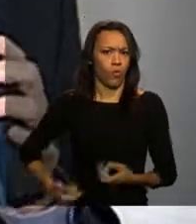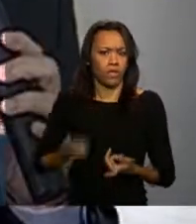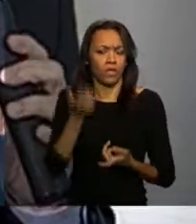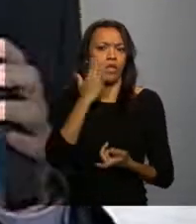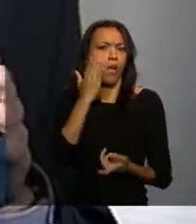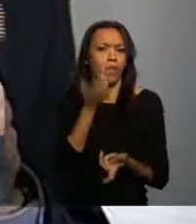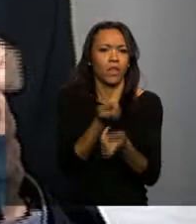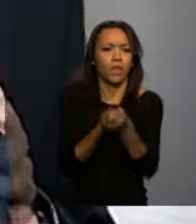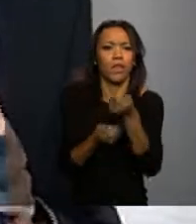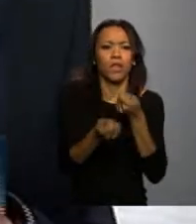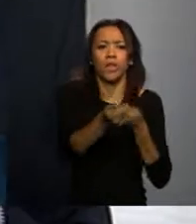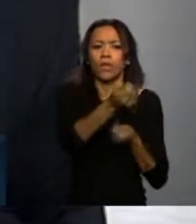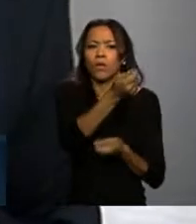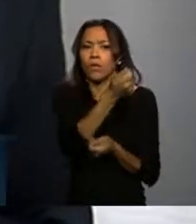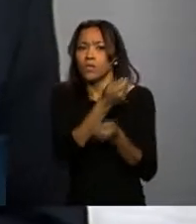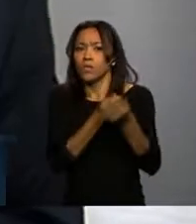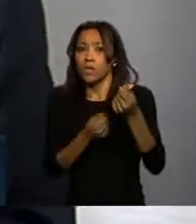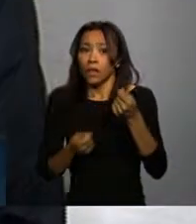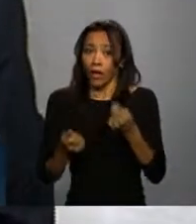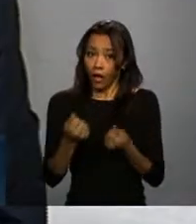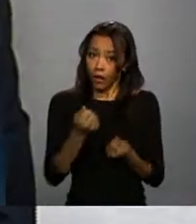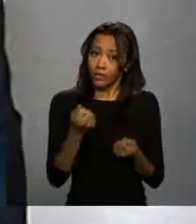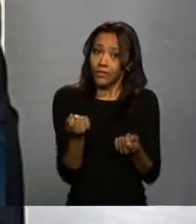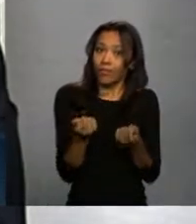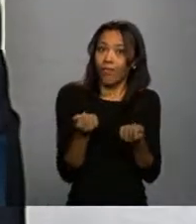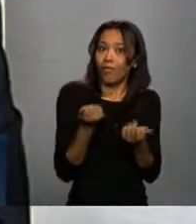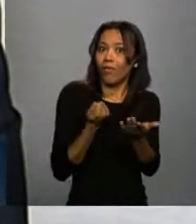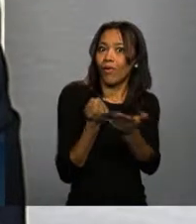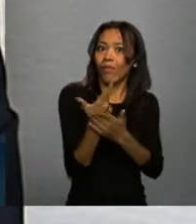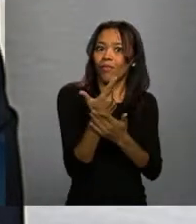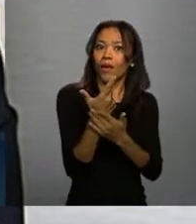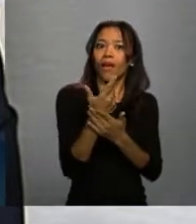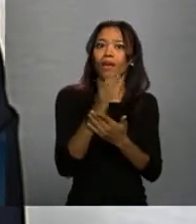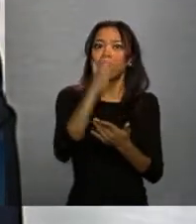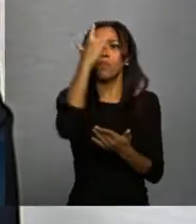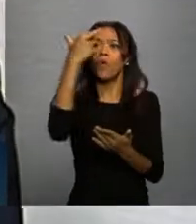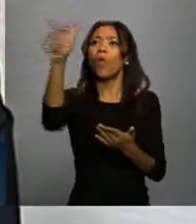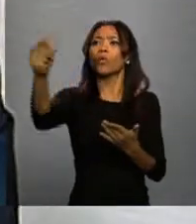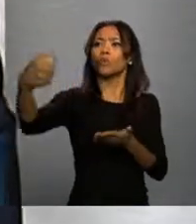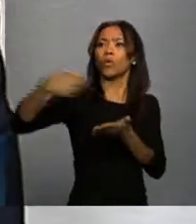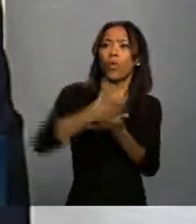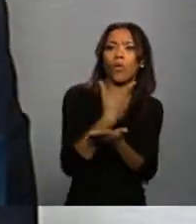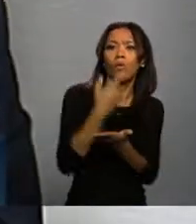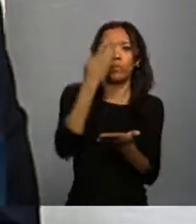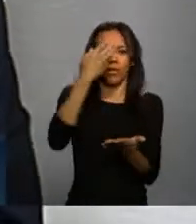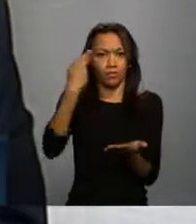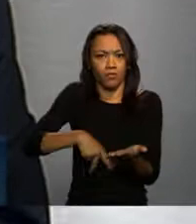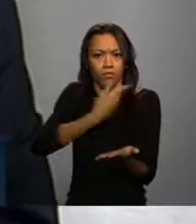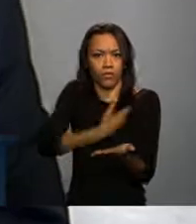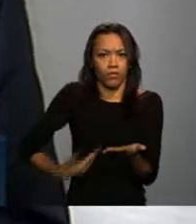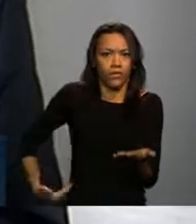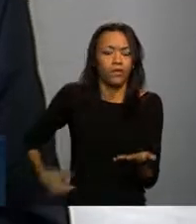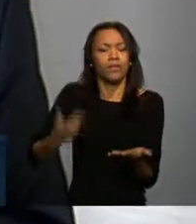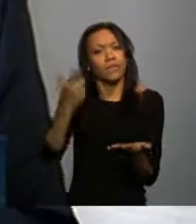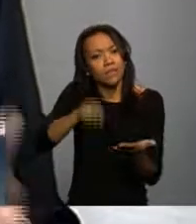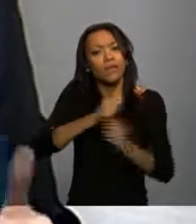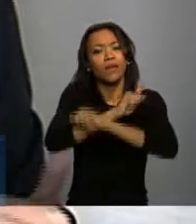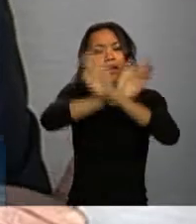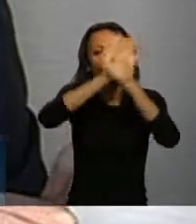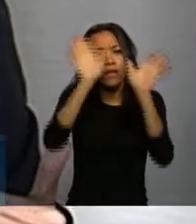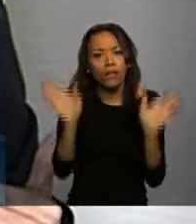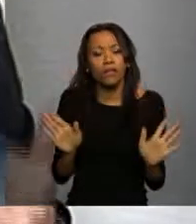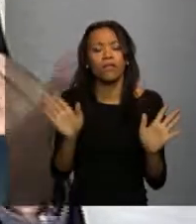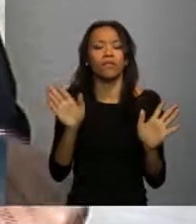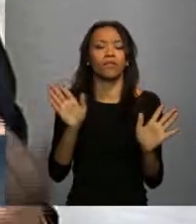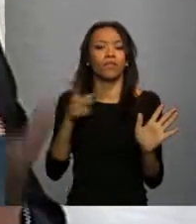e poder de compra que faz com que a gente tenha capacidade, de forma honesta, de forma objetiva, transparente, de